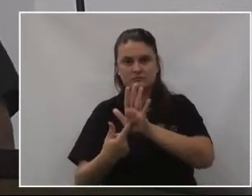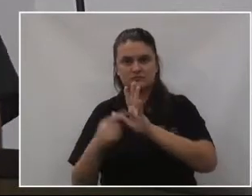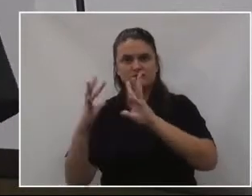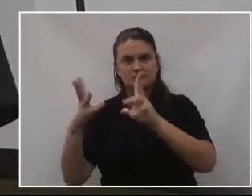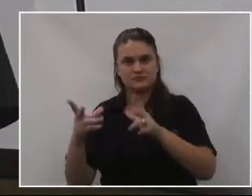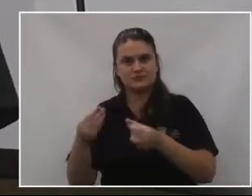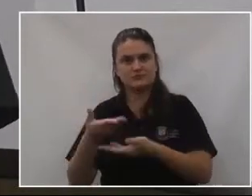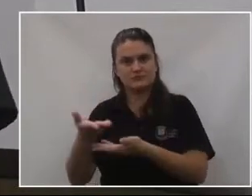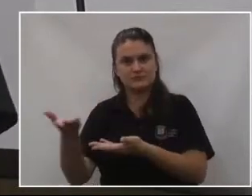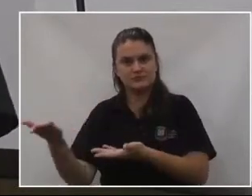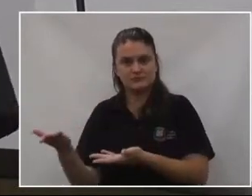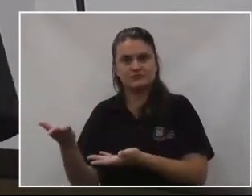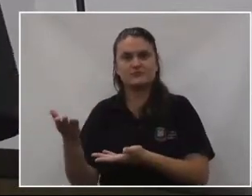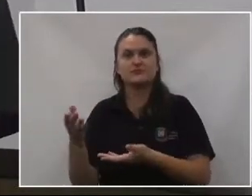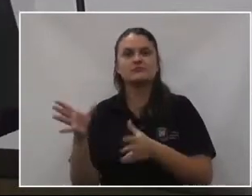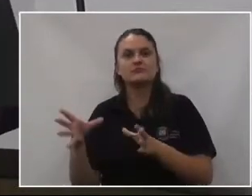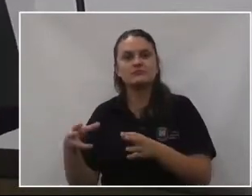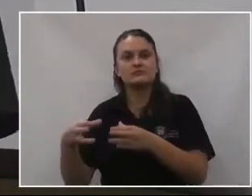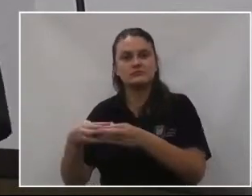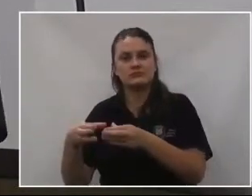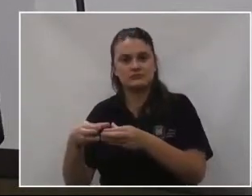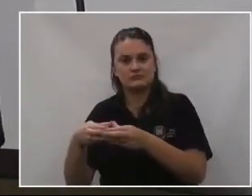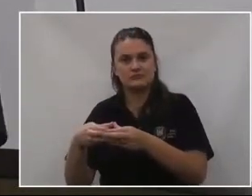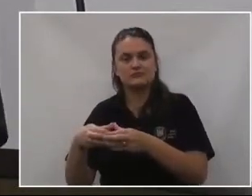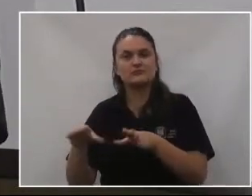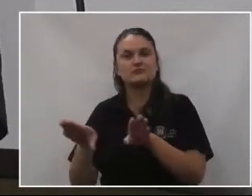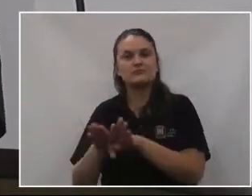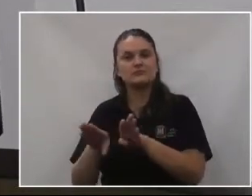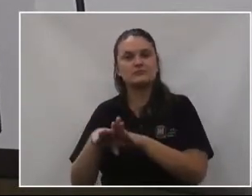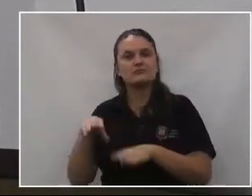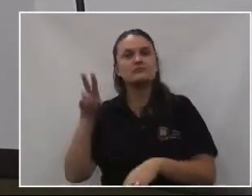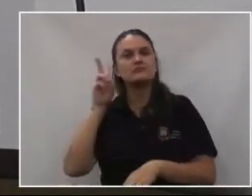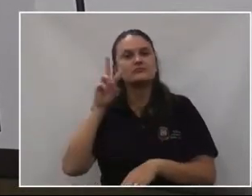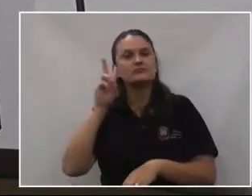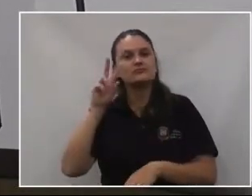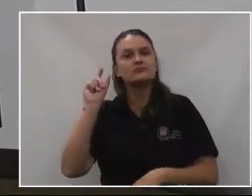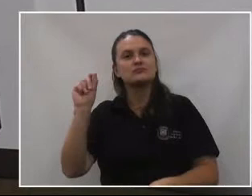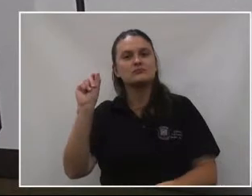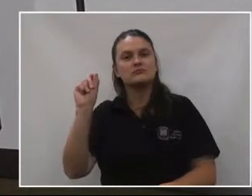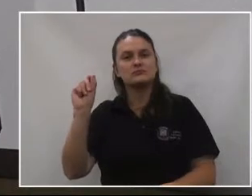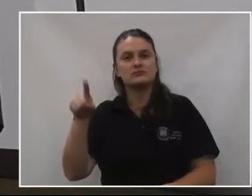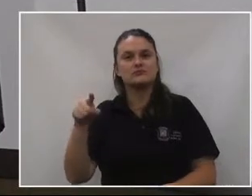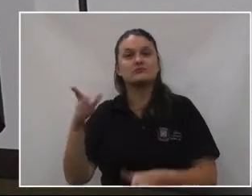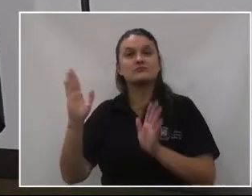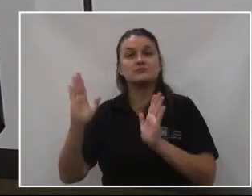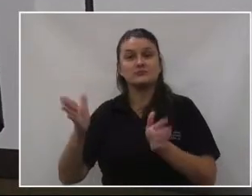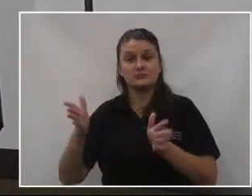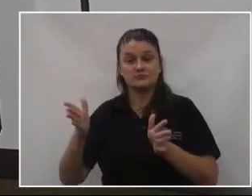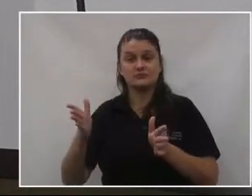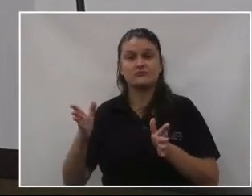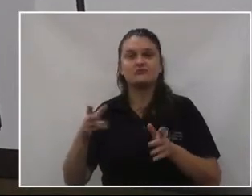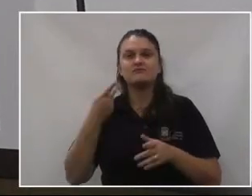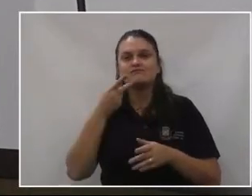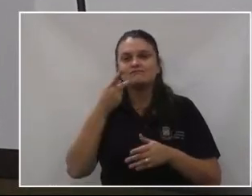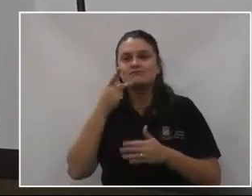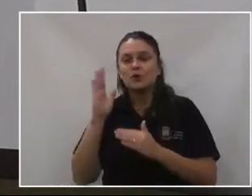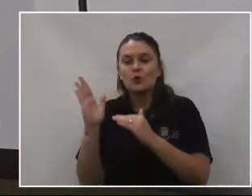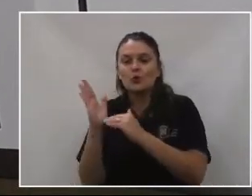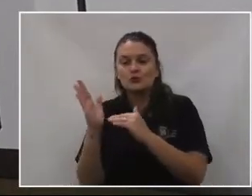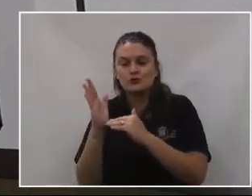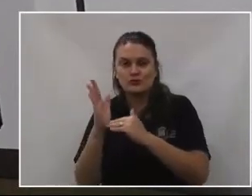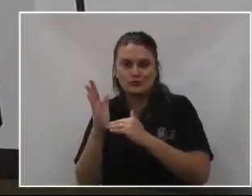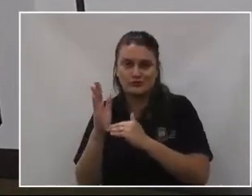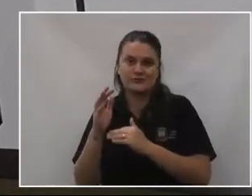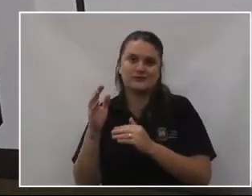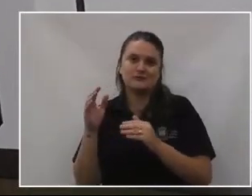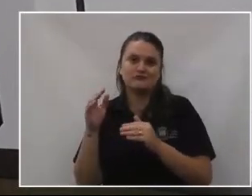aí o grupo e um pouco do escotismo. Agora eu quero, assim, chegar naquela última parte